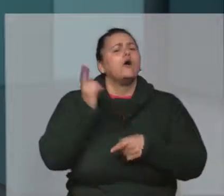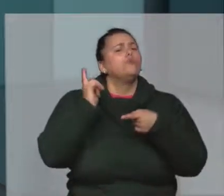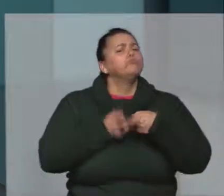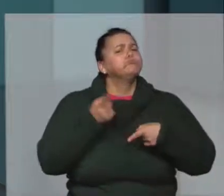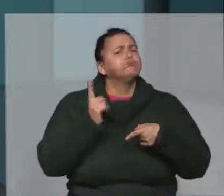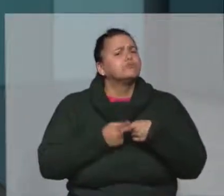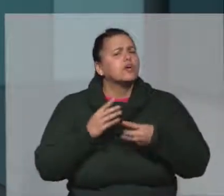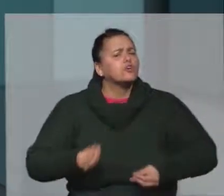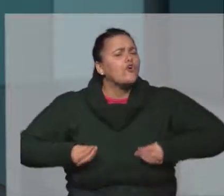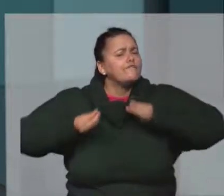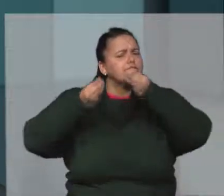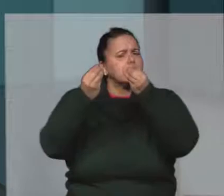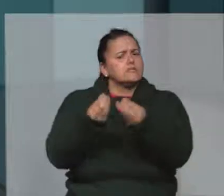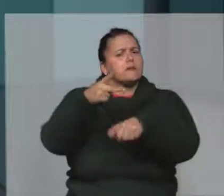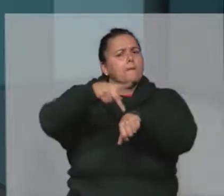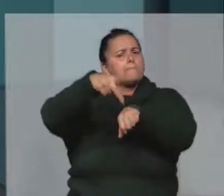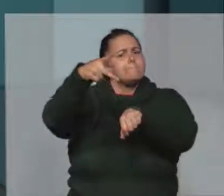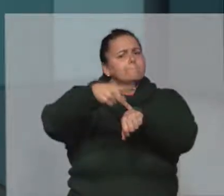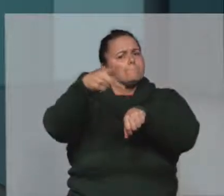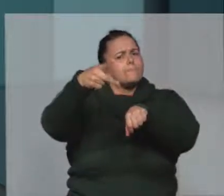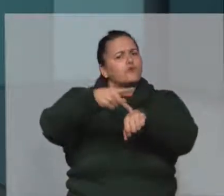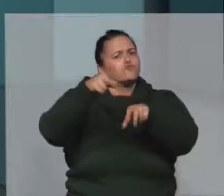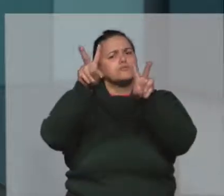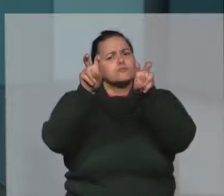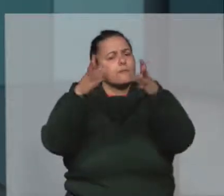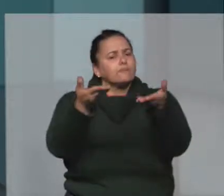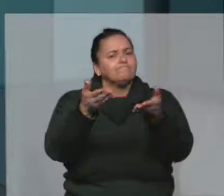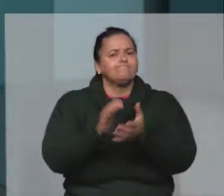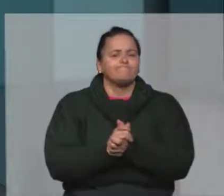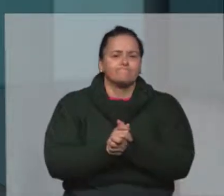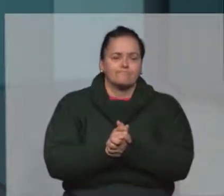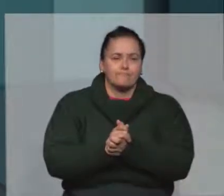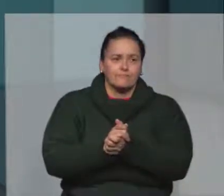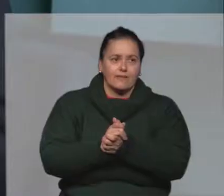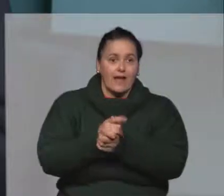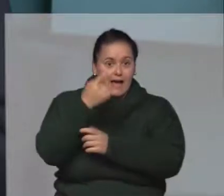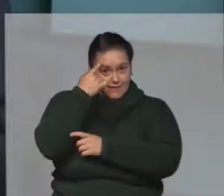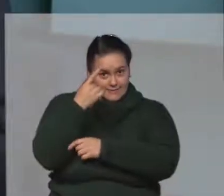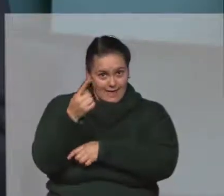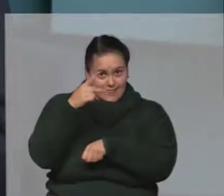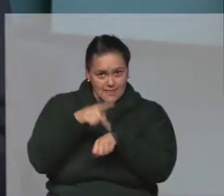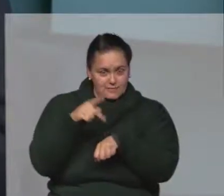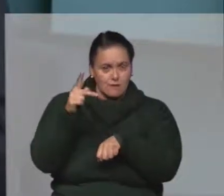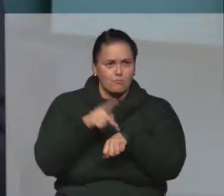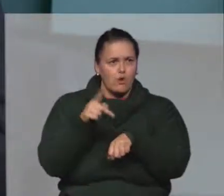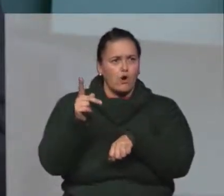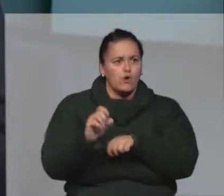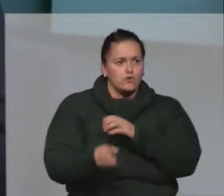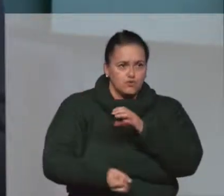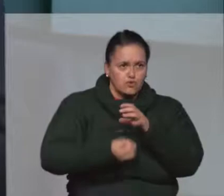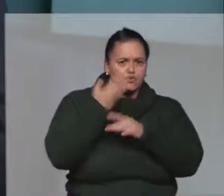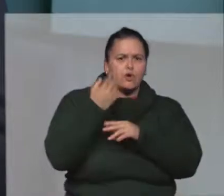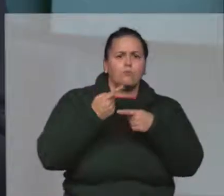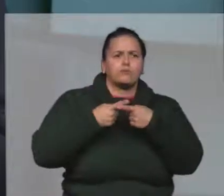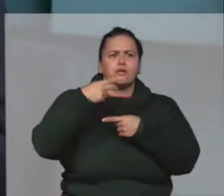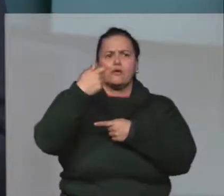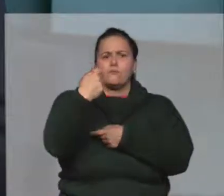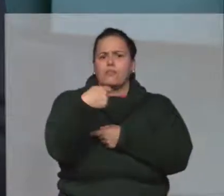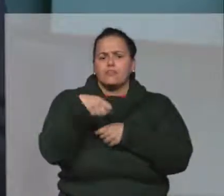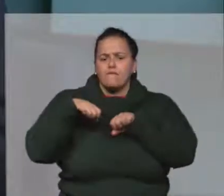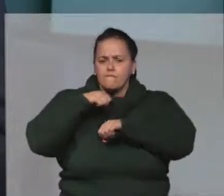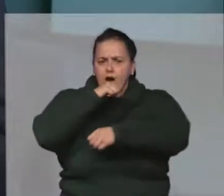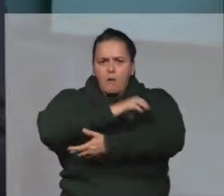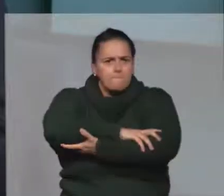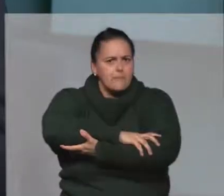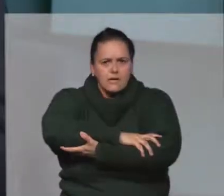E por que então oferecer uma pós-graduação com essa temática? Bom, a ideia da pós-graduação surgiu devido a uma necessidade